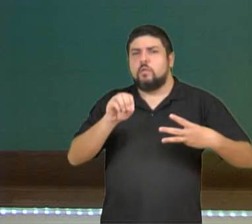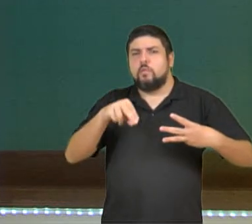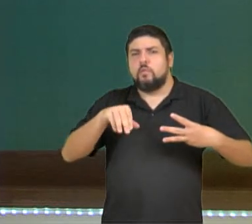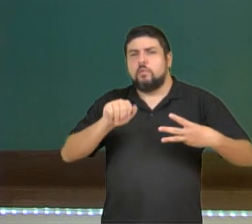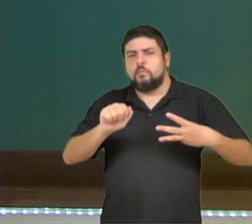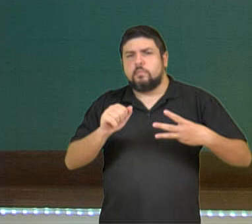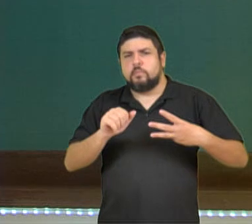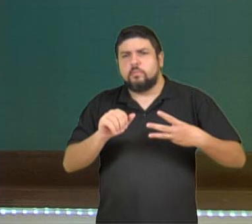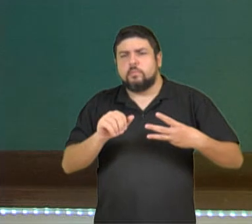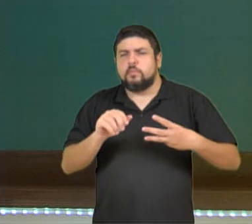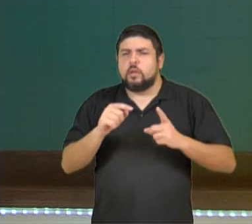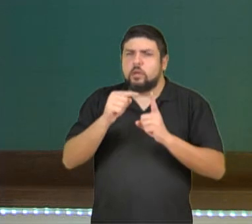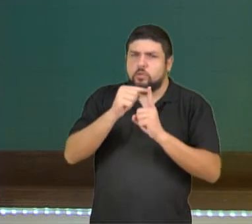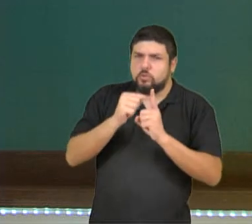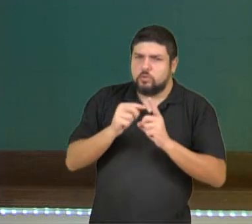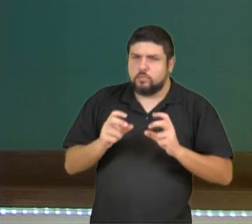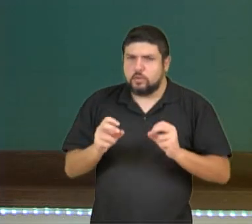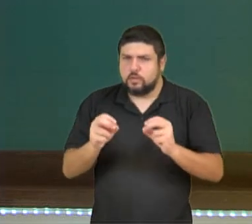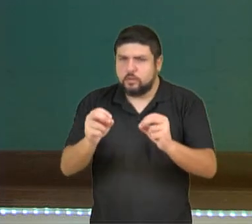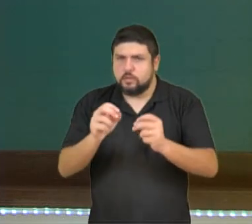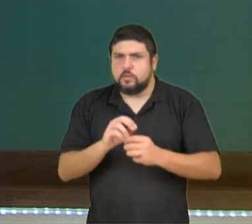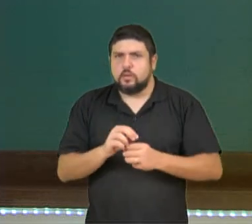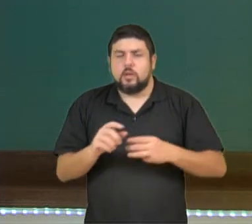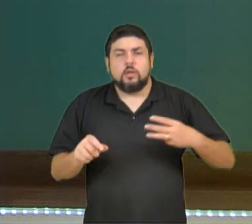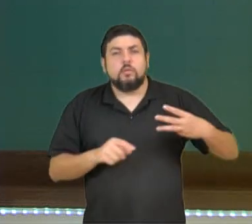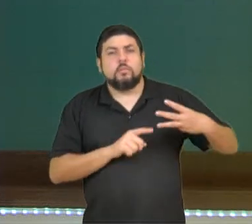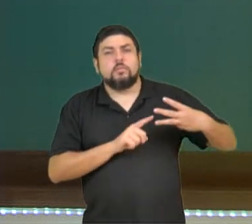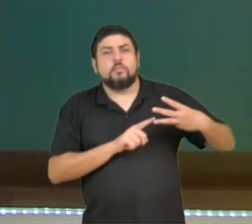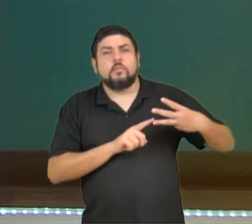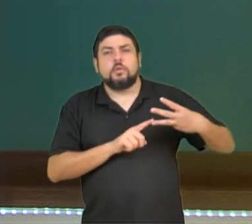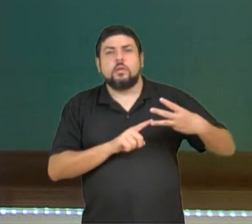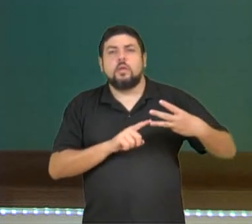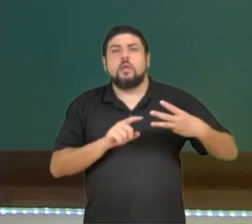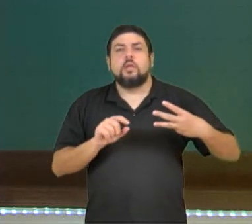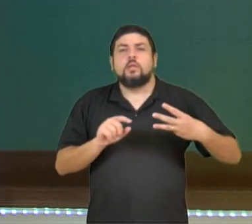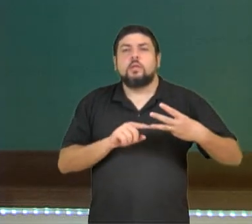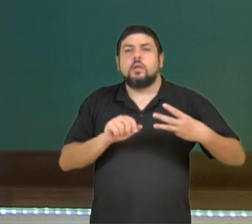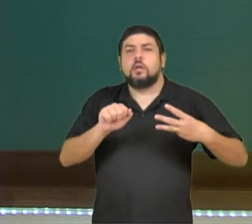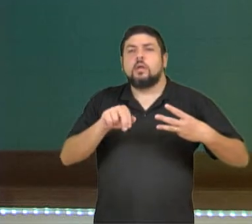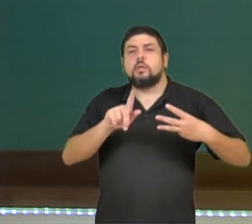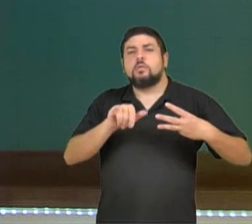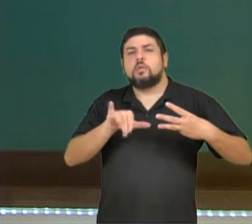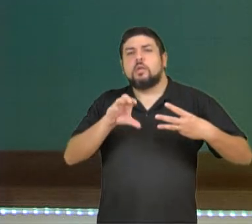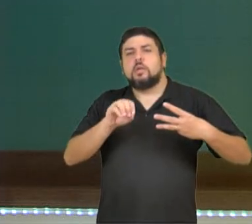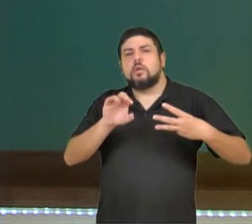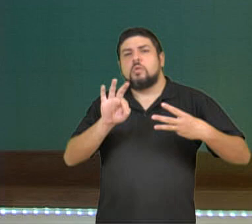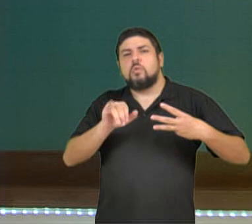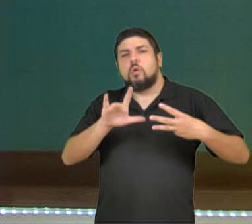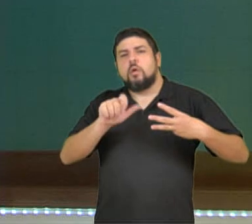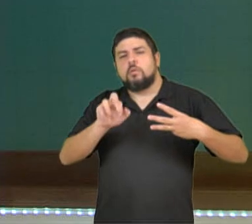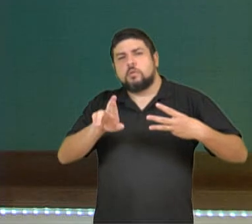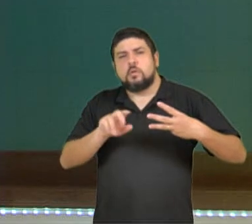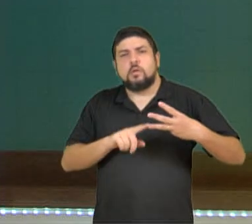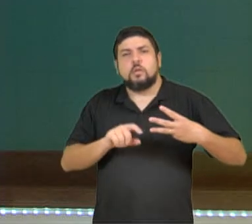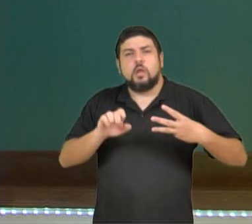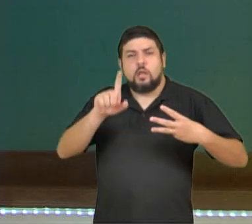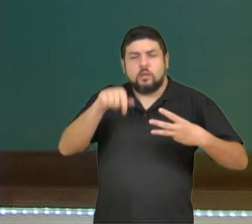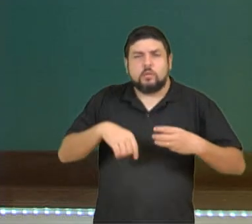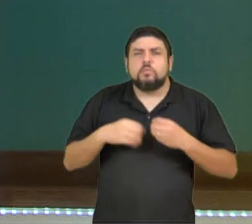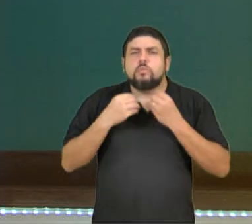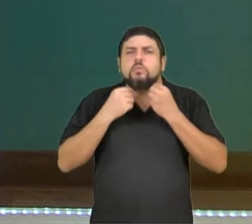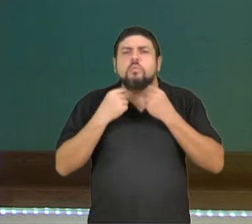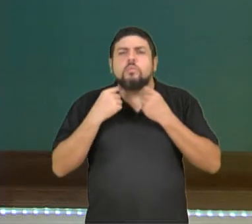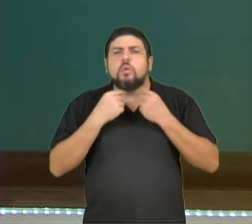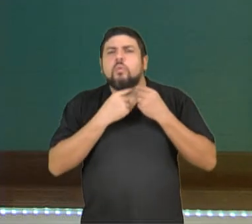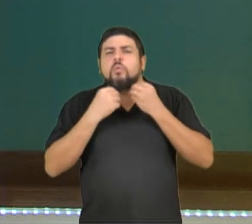e a angina tonsilar, que já é uma doença mais comum, caracterizada pela inflamação